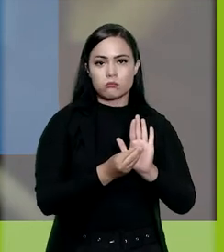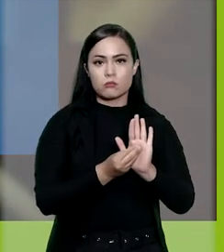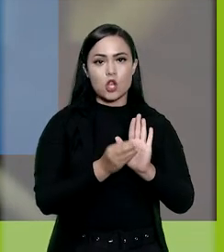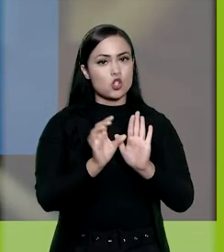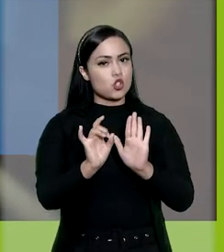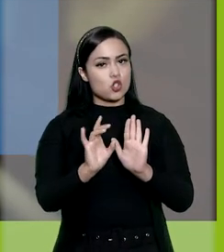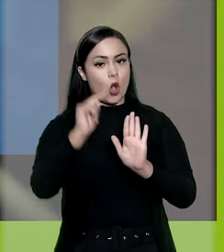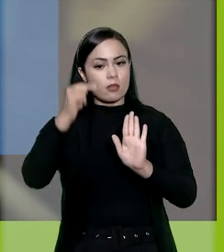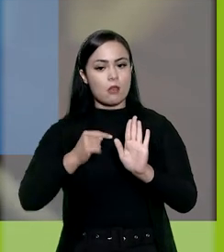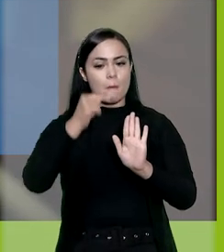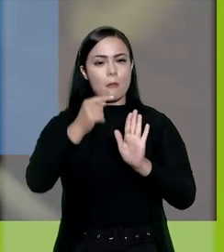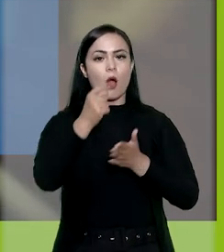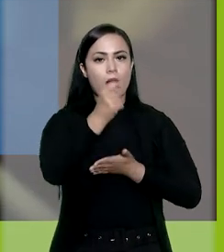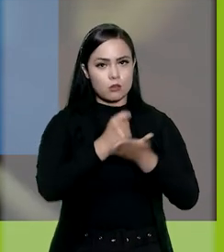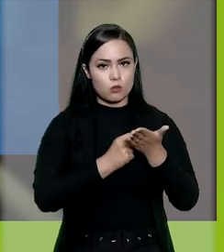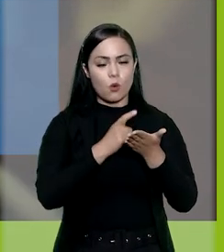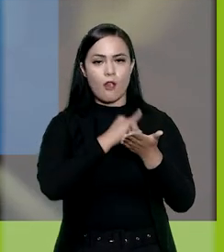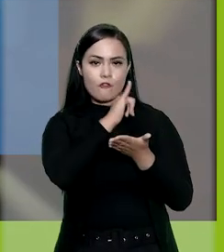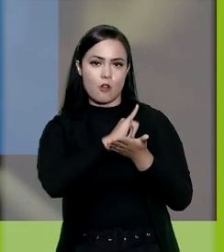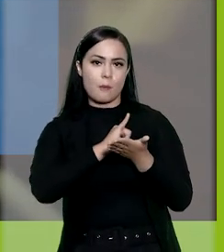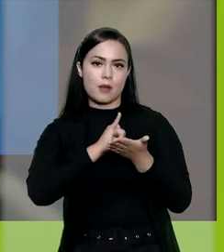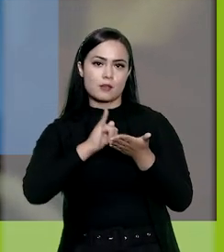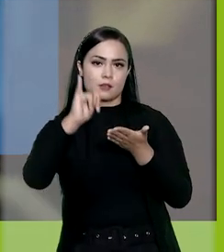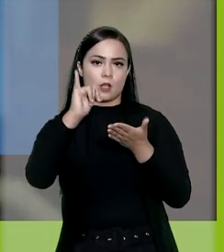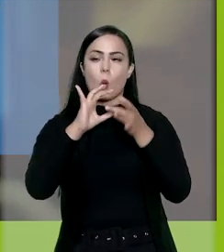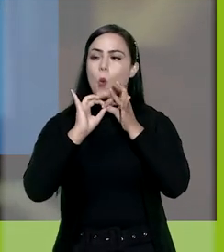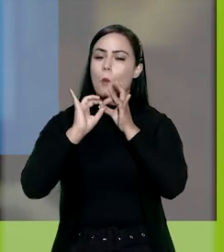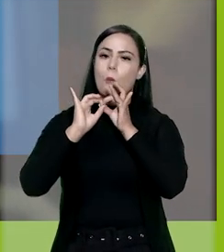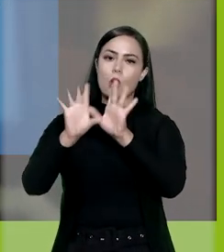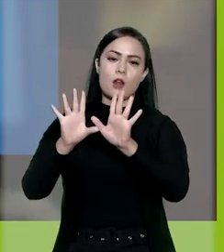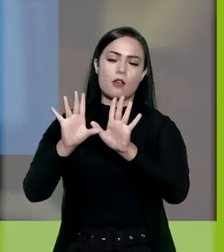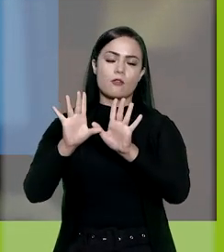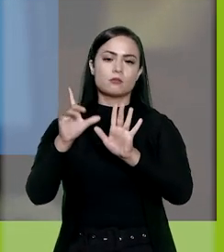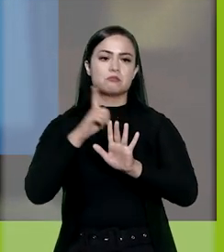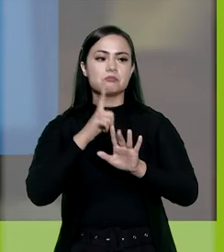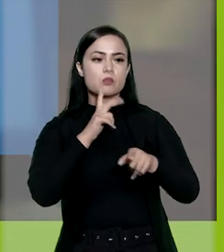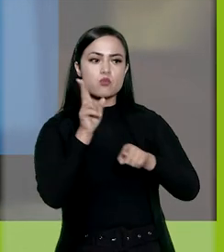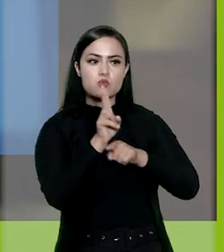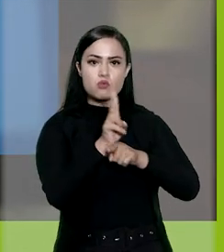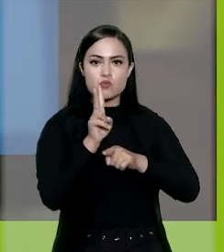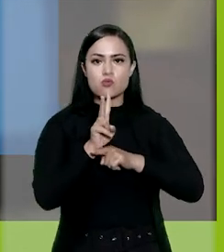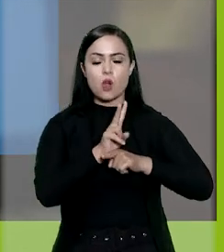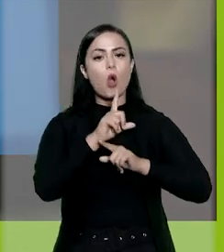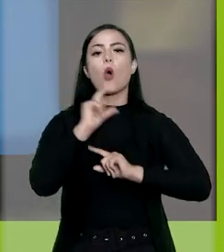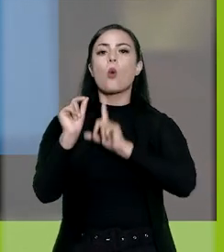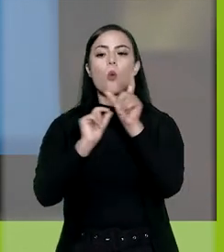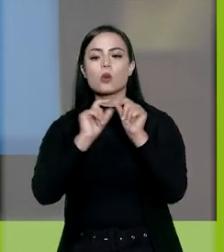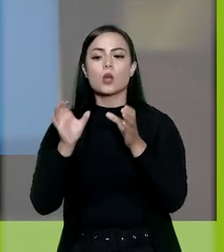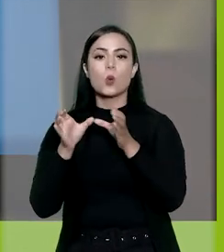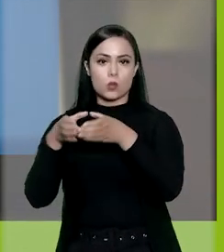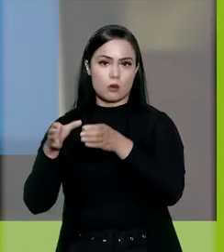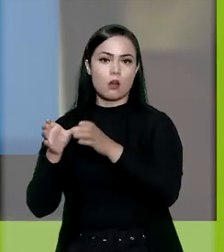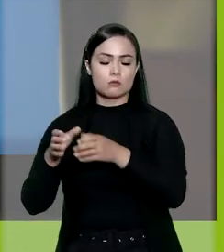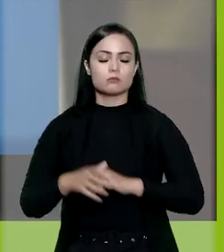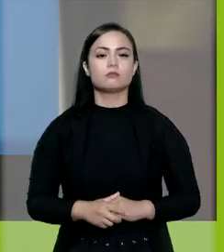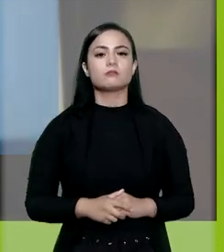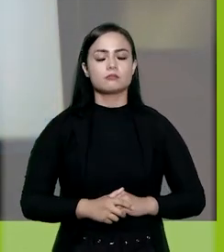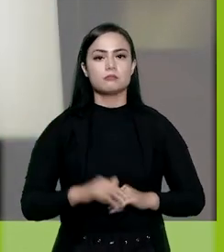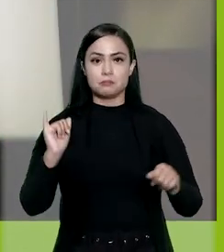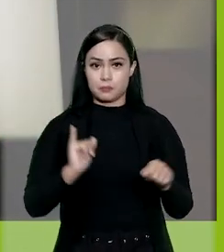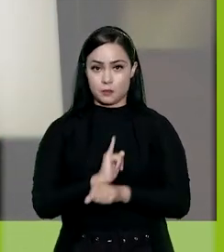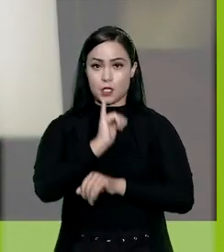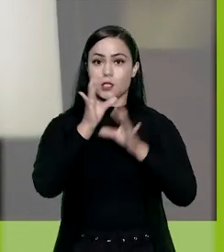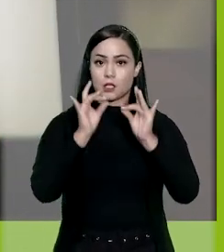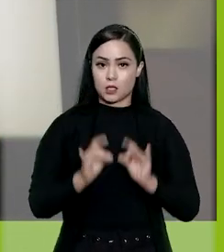inseriu. Somente após a assinatura, a informação se torna disponível para ser consultada por outras unidades.